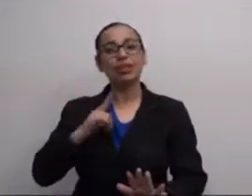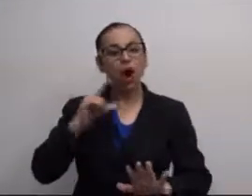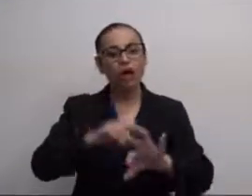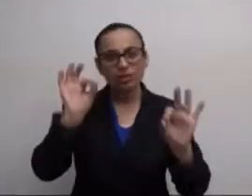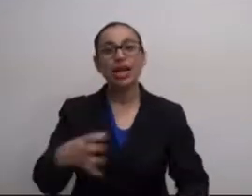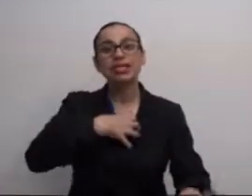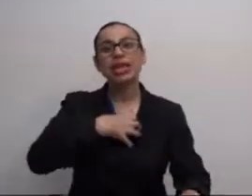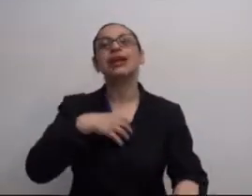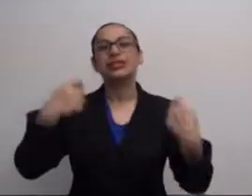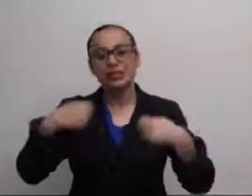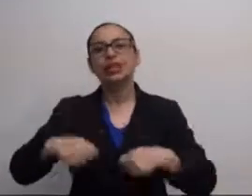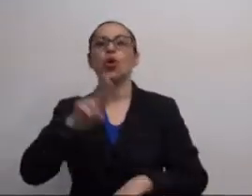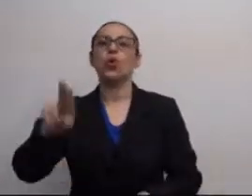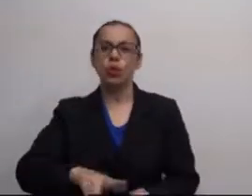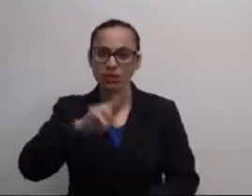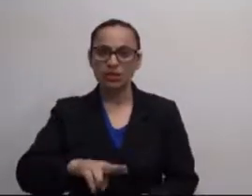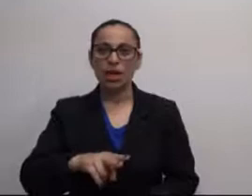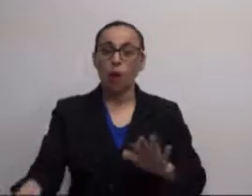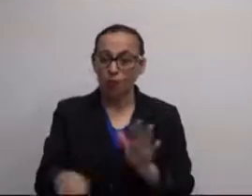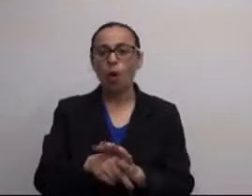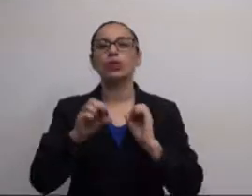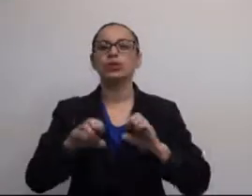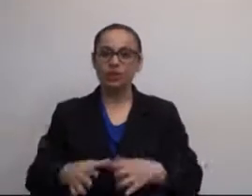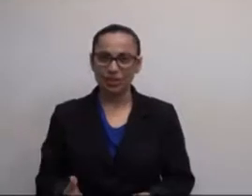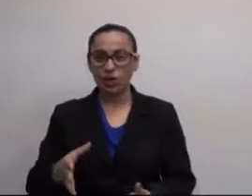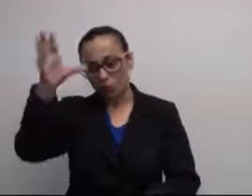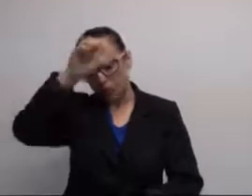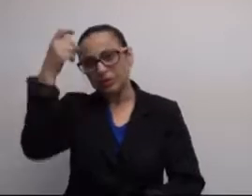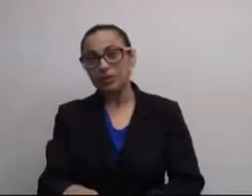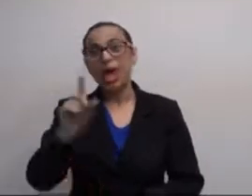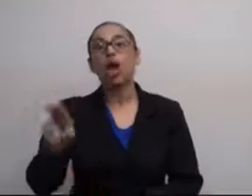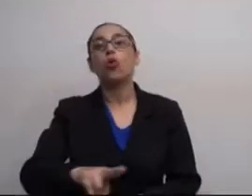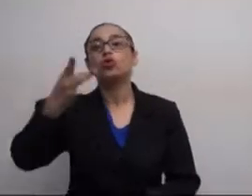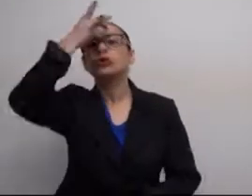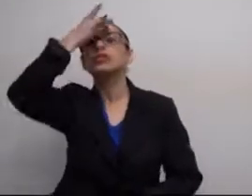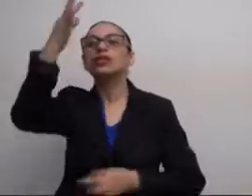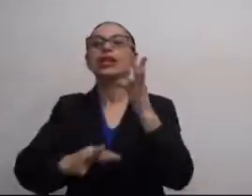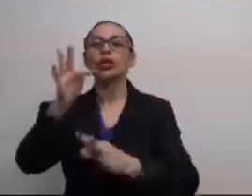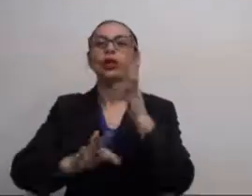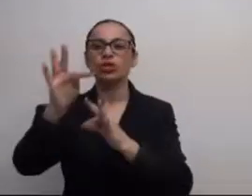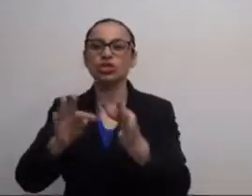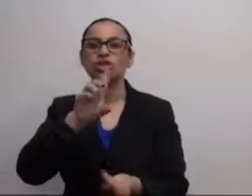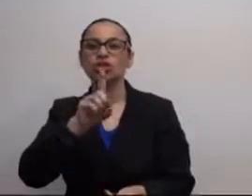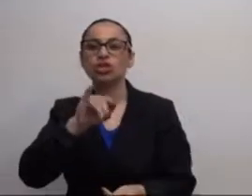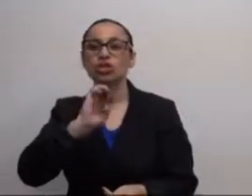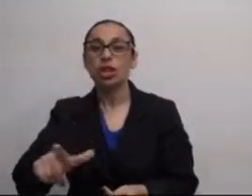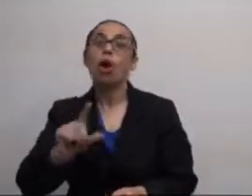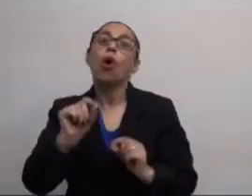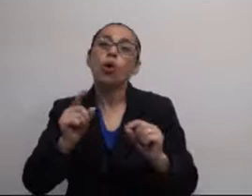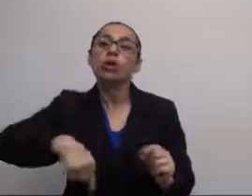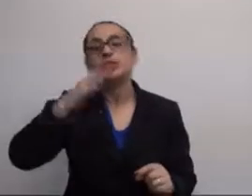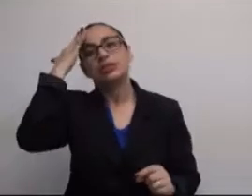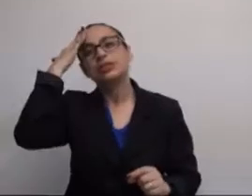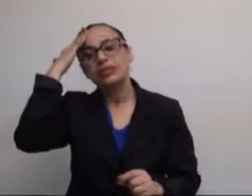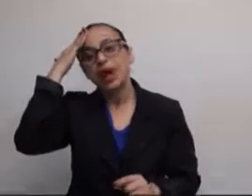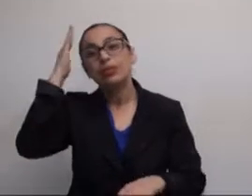de pegar nisso, larga esse tablet pra lá, isso não existe, porque eles sentem a necessidade de usar para o próprio ensino. Então,